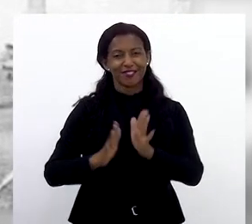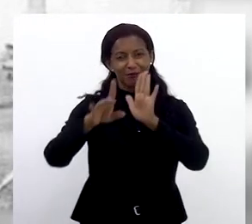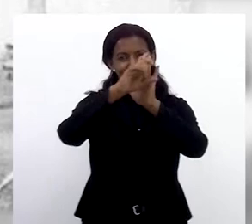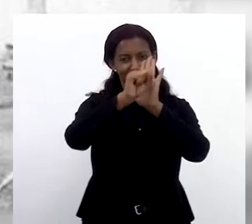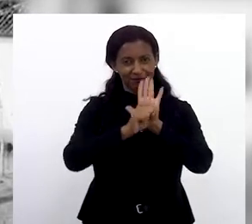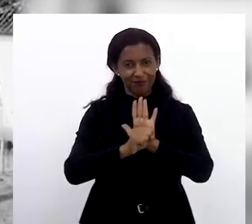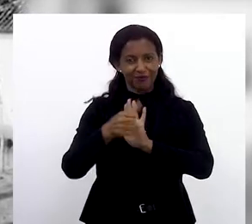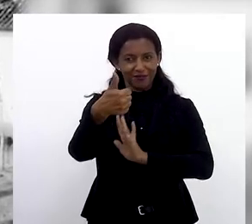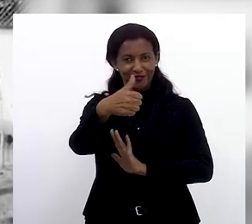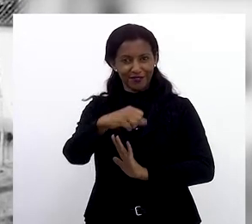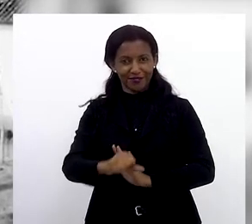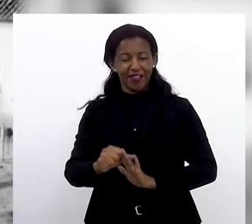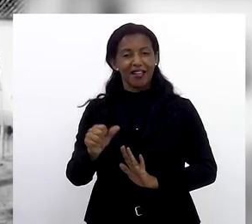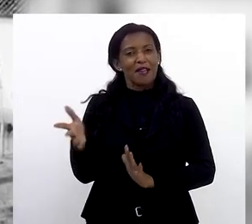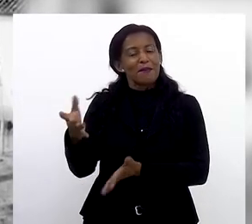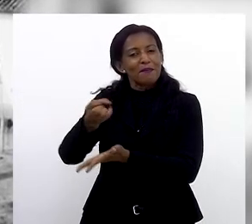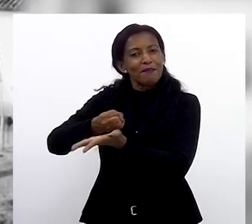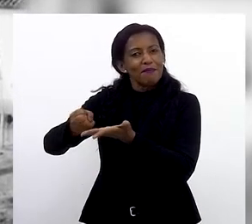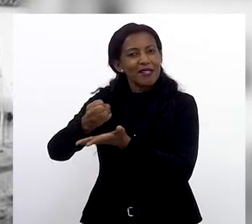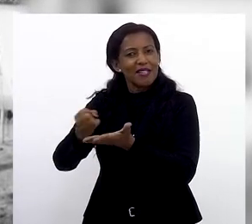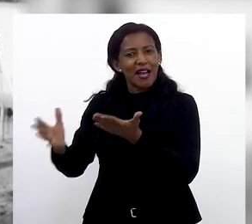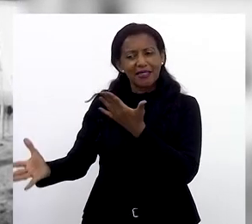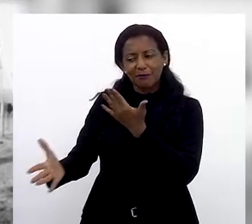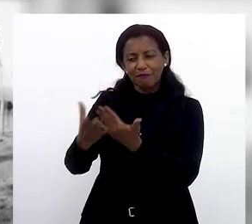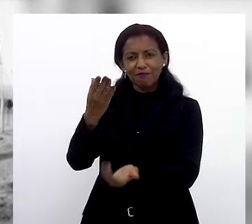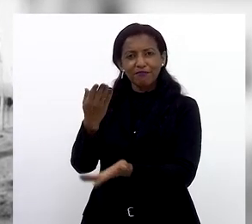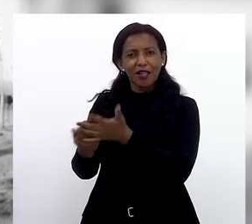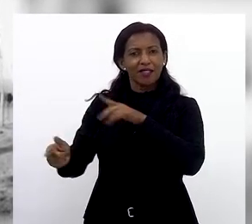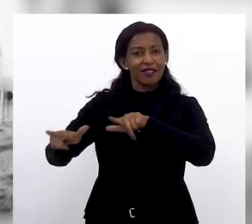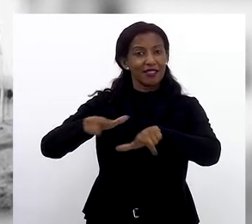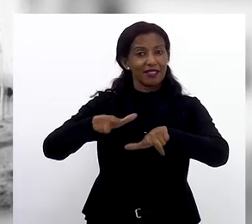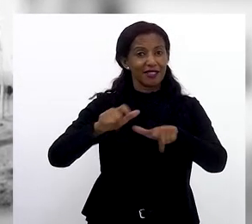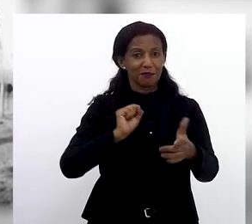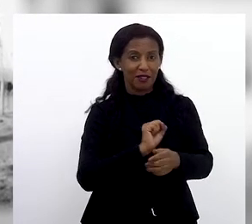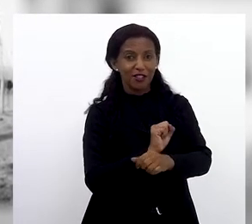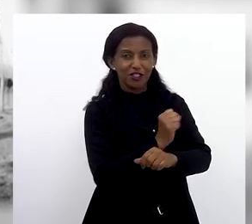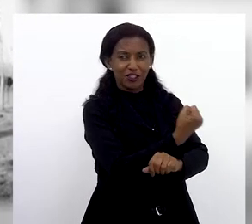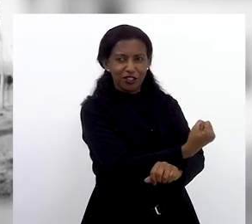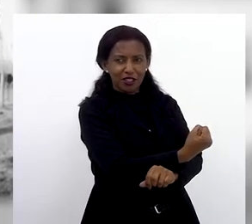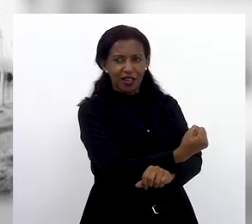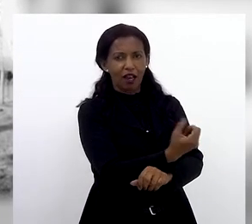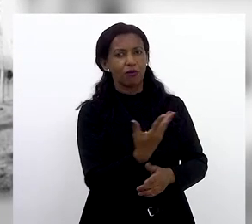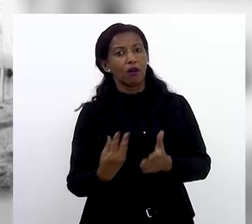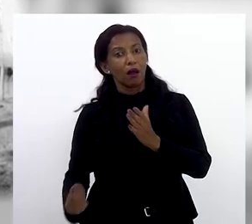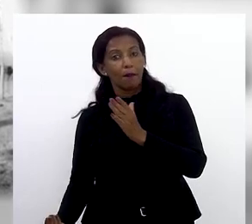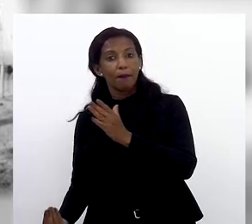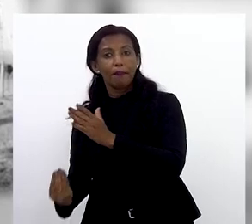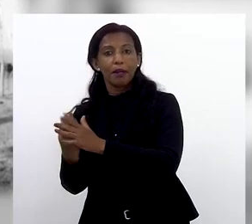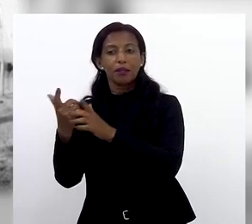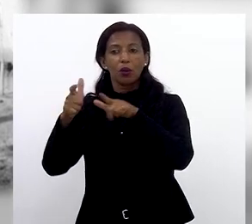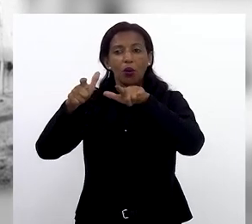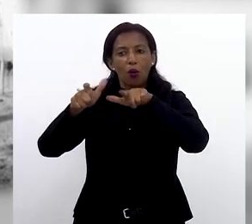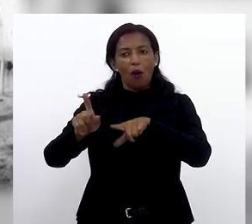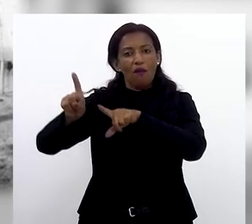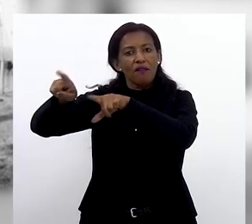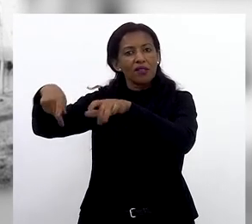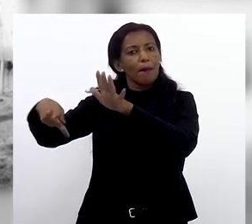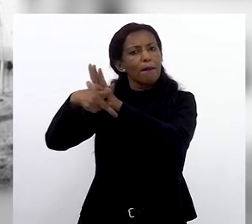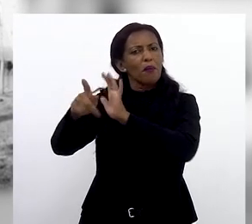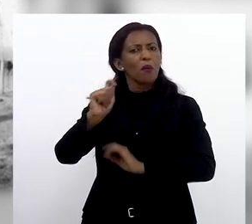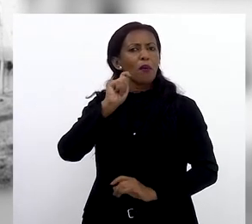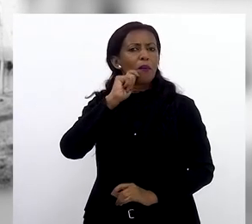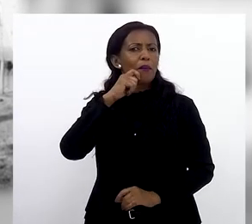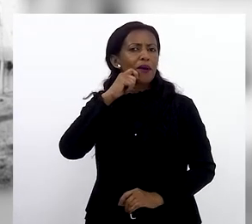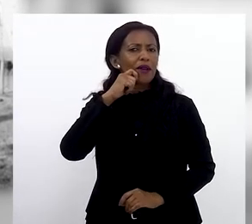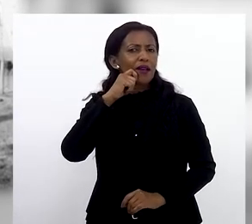XIX, baseadas na mão de obra escrava. O desenvolvimento da região foi apenas nas fazendas de café, com